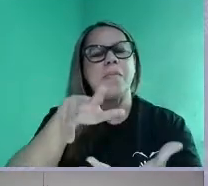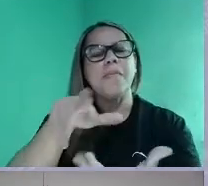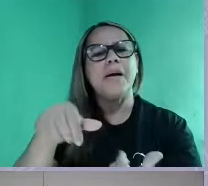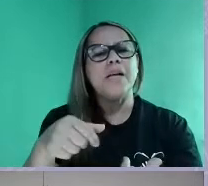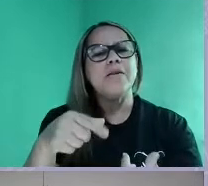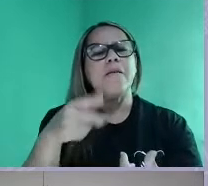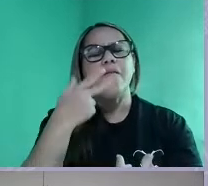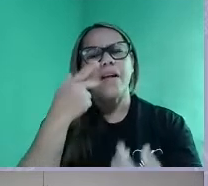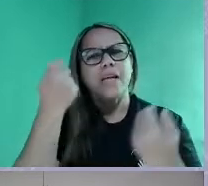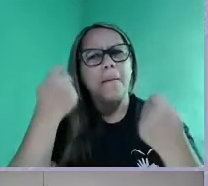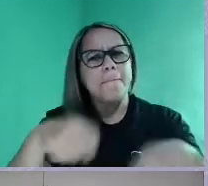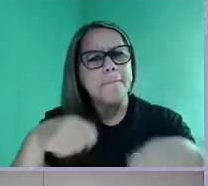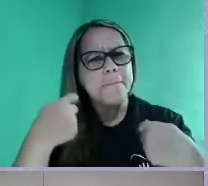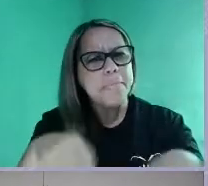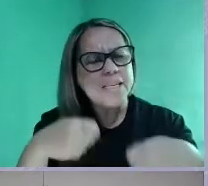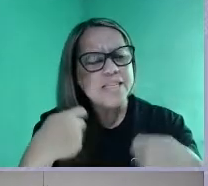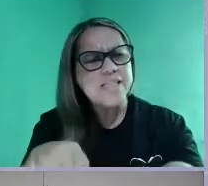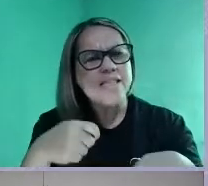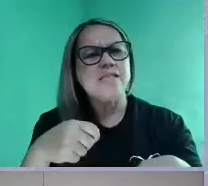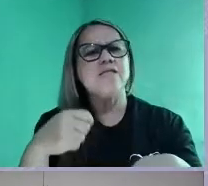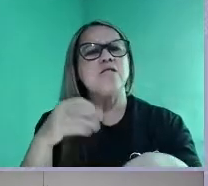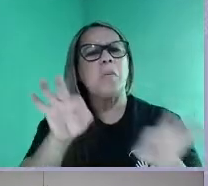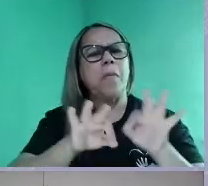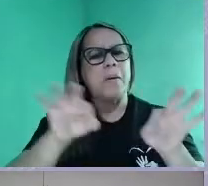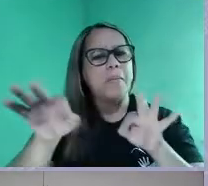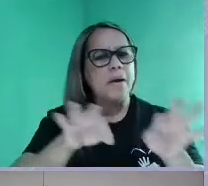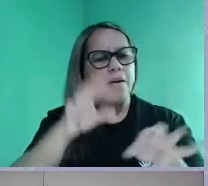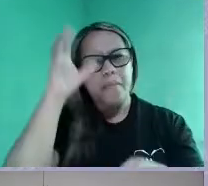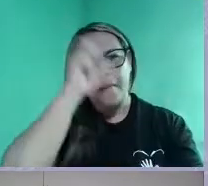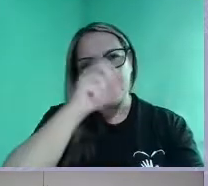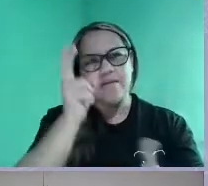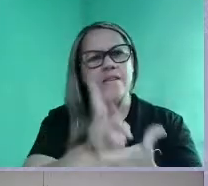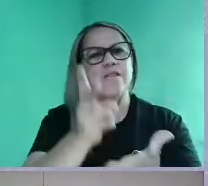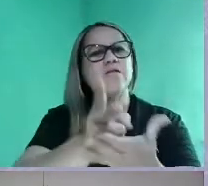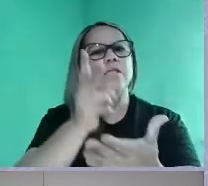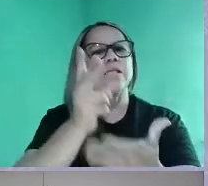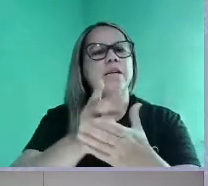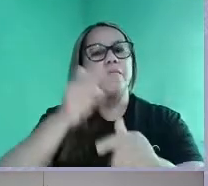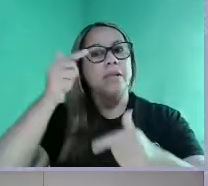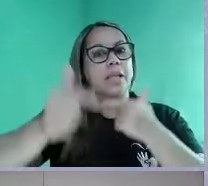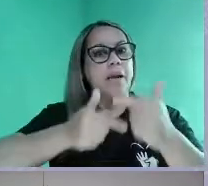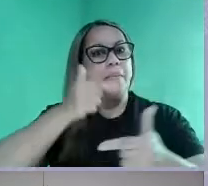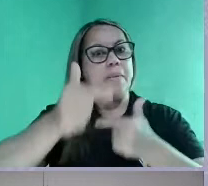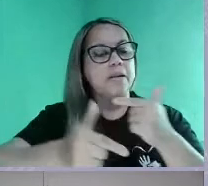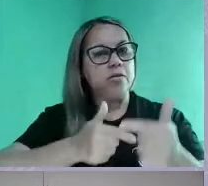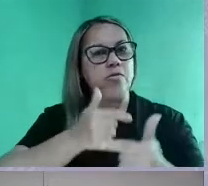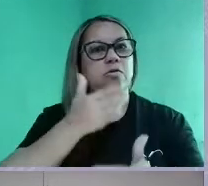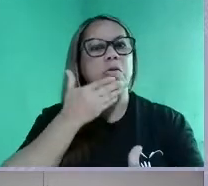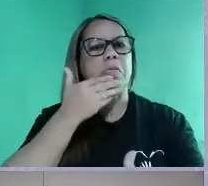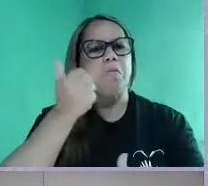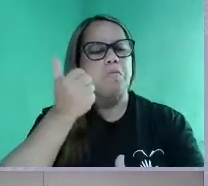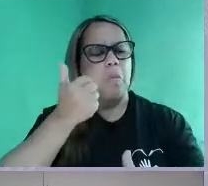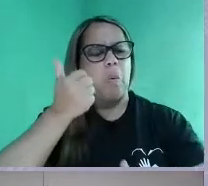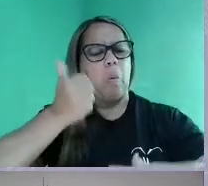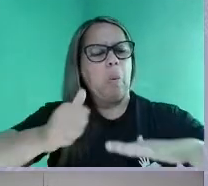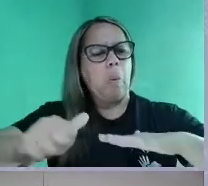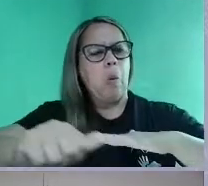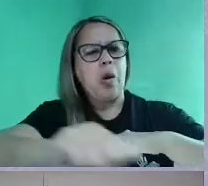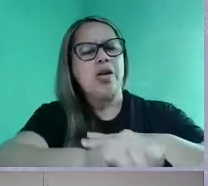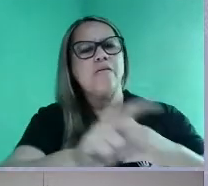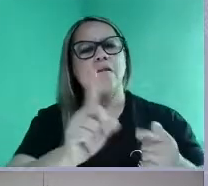preparar para um aprendizado contínuo, trabalhadores mais qualificados e versus a velocidade